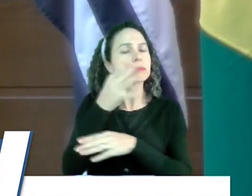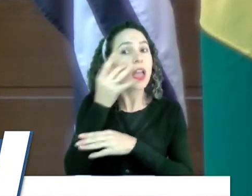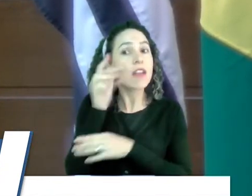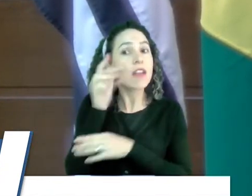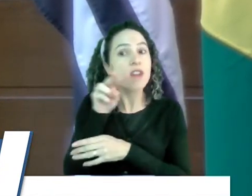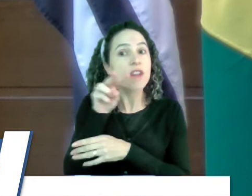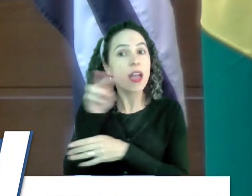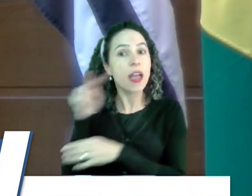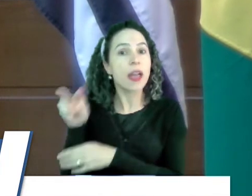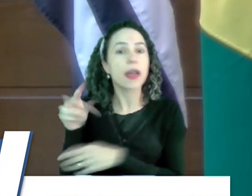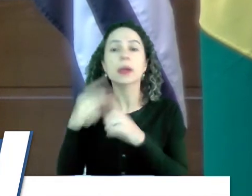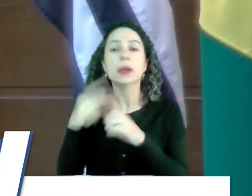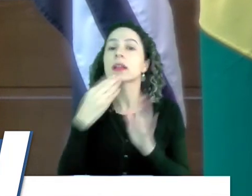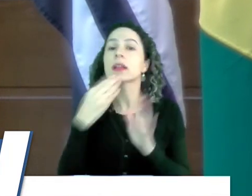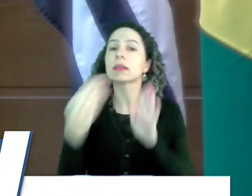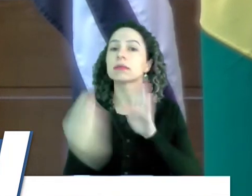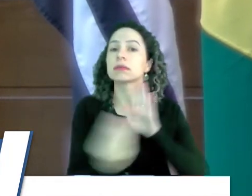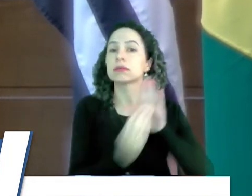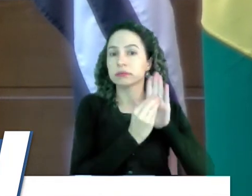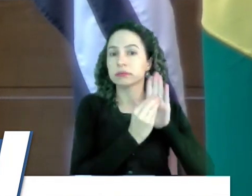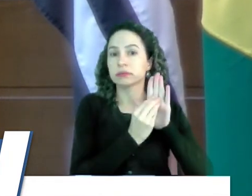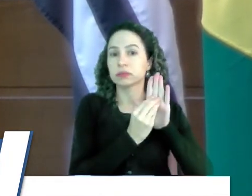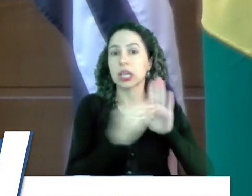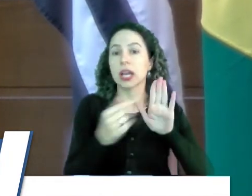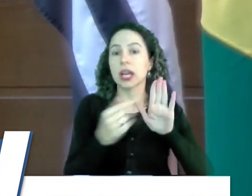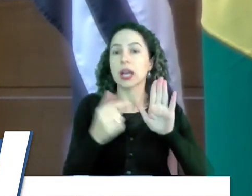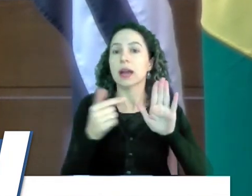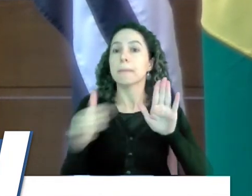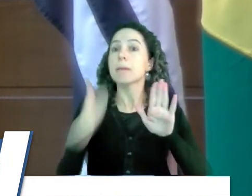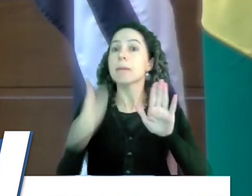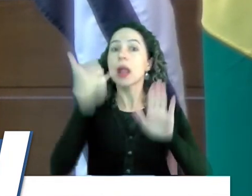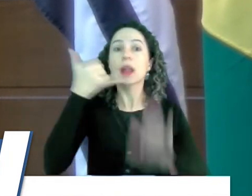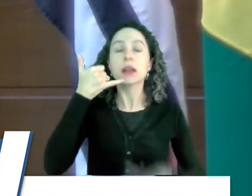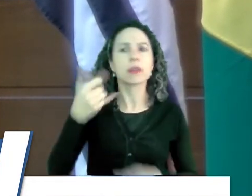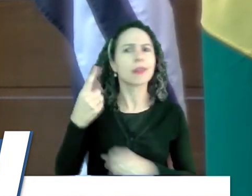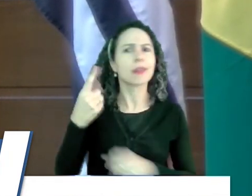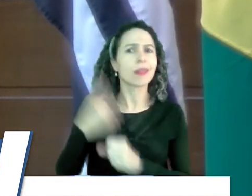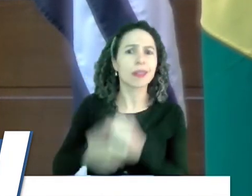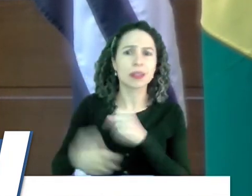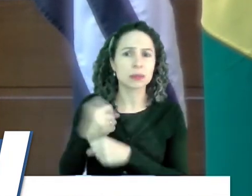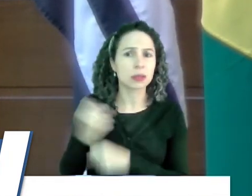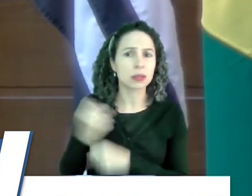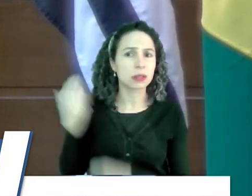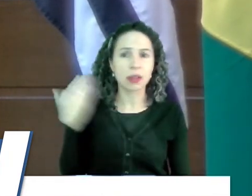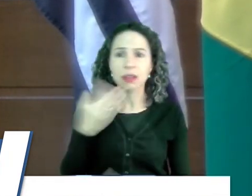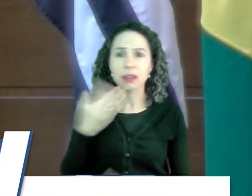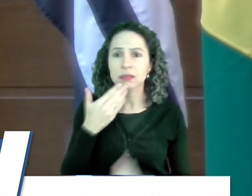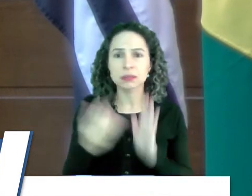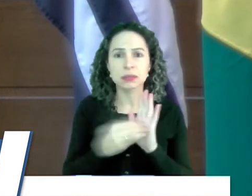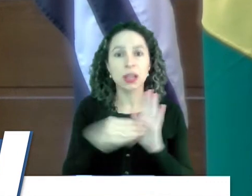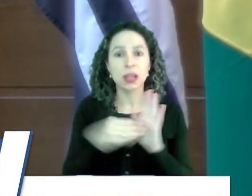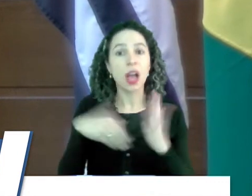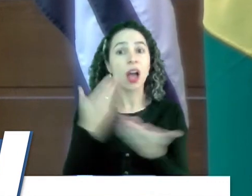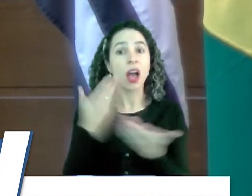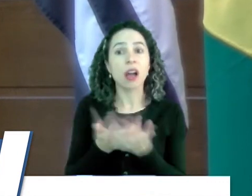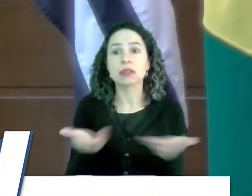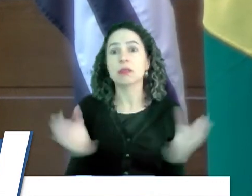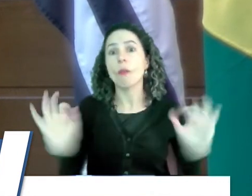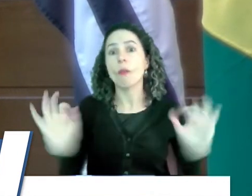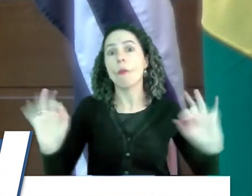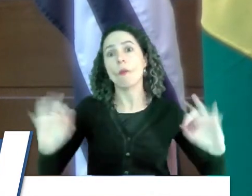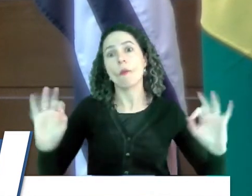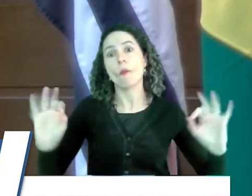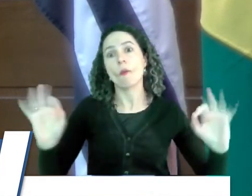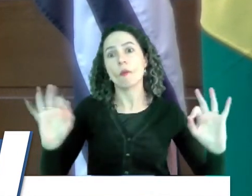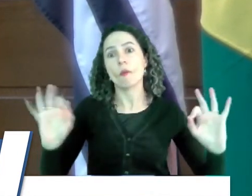requerimento que eu fiz para melhorar o sistema telefone foi no ano passado. E até hoje, até hoje não melhorou nada. Então,